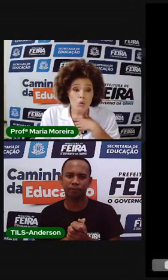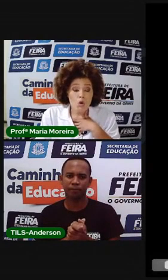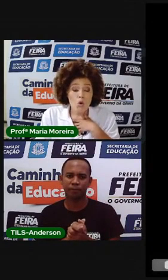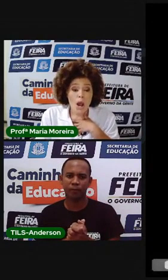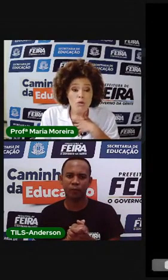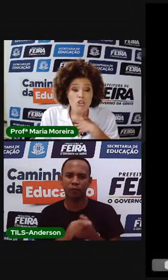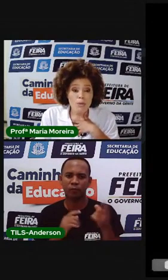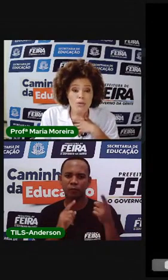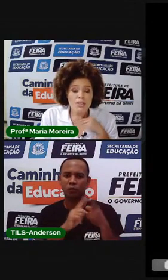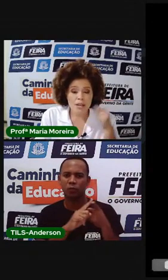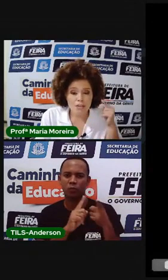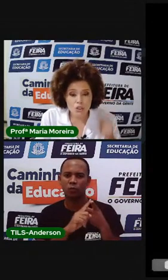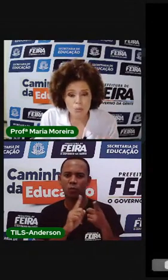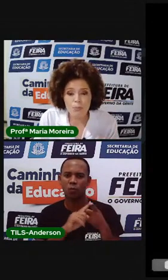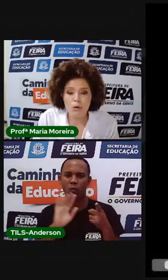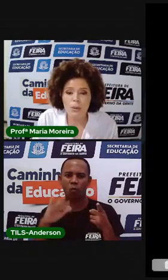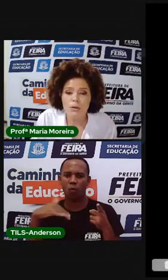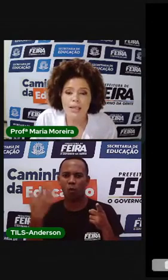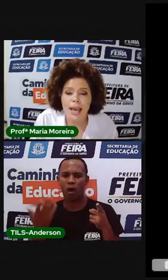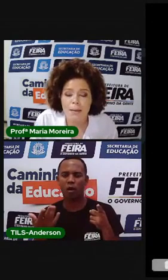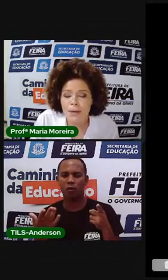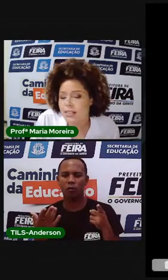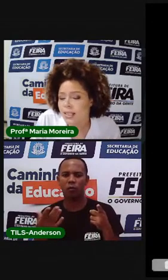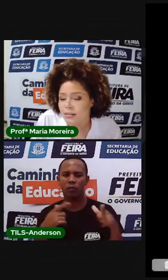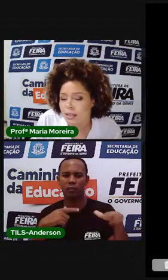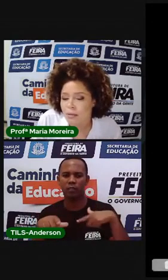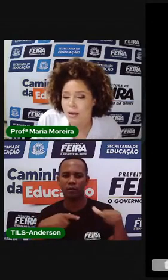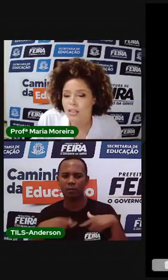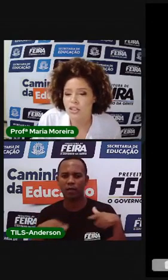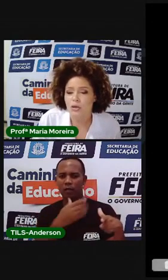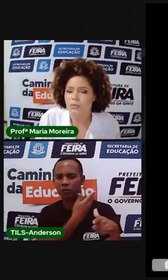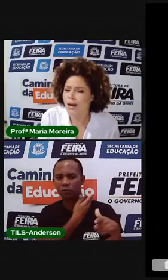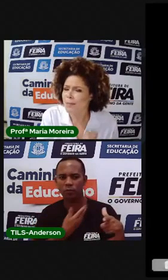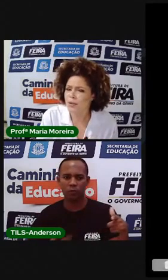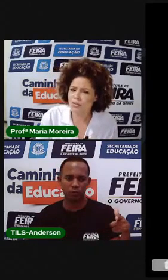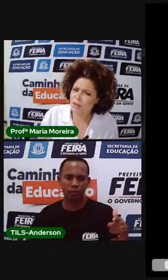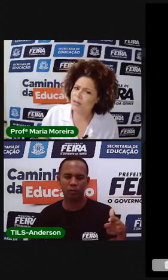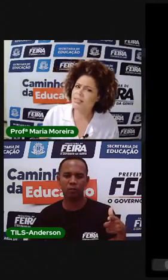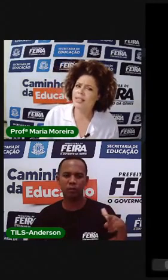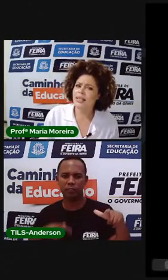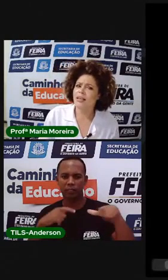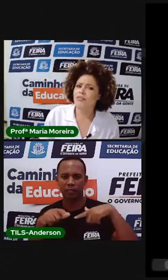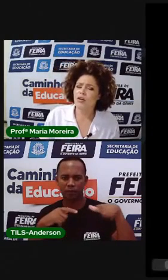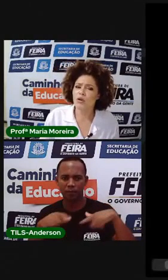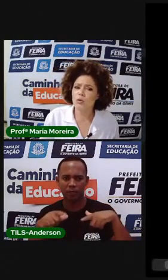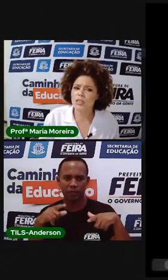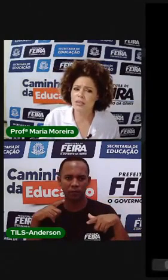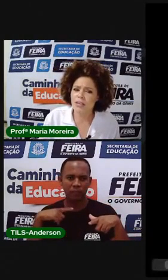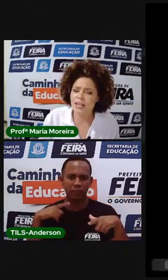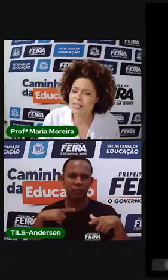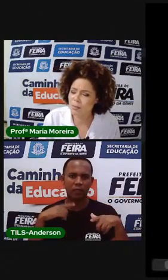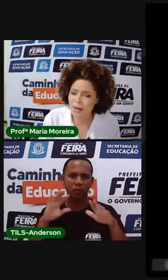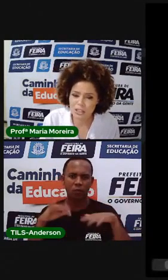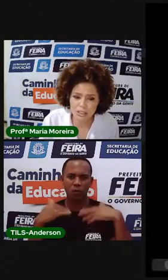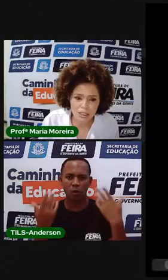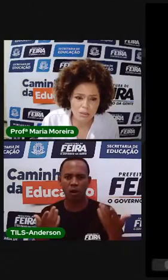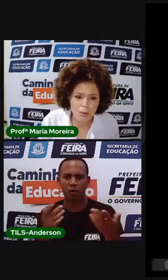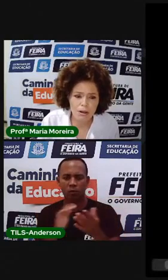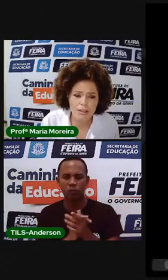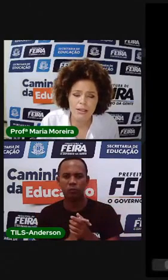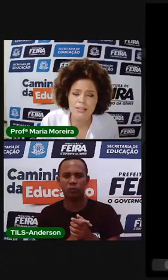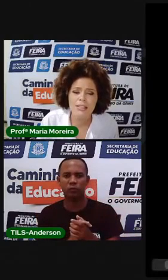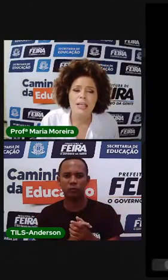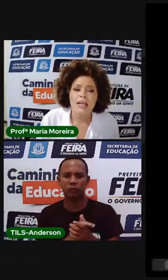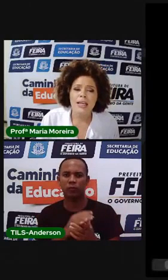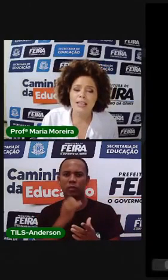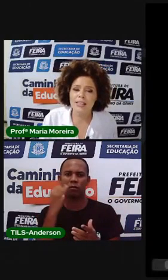Questão 1. Qual o tipo de serviço público que é representado na imagem 1? A Proja falou isso aqui. Falou, inclusive, que eles são bastante